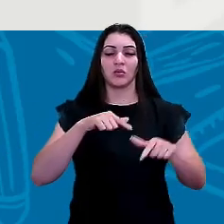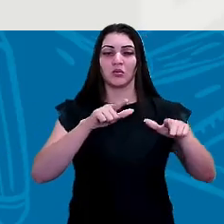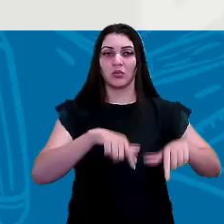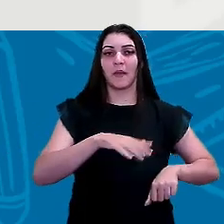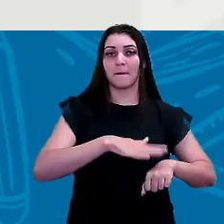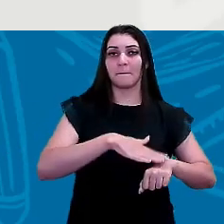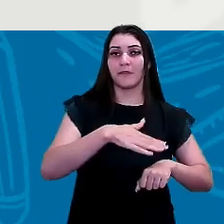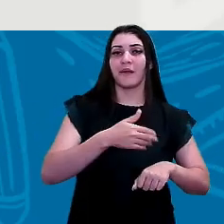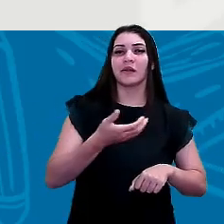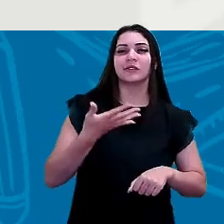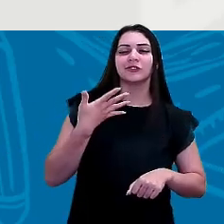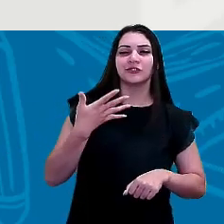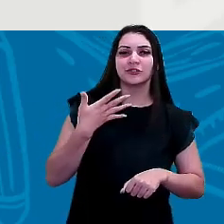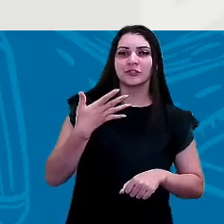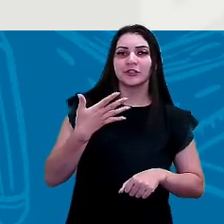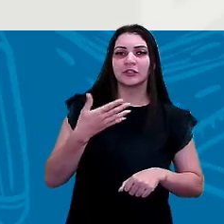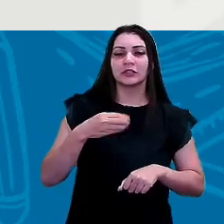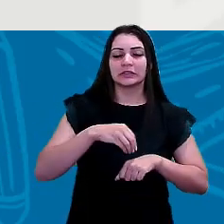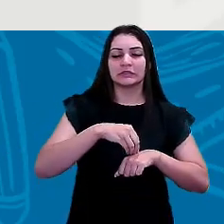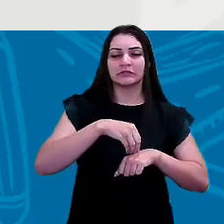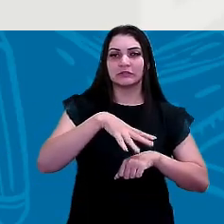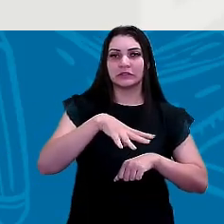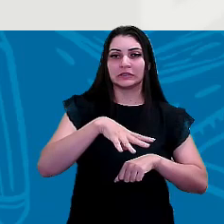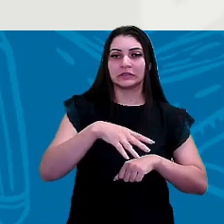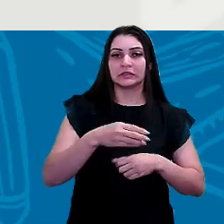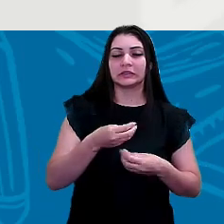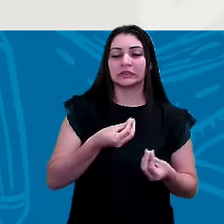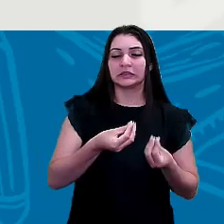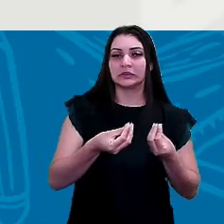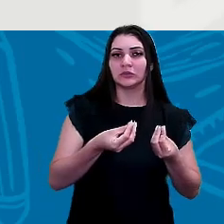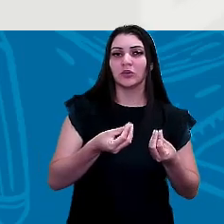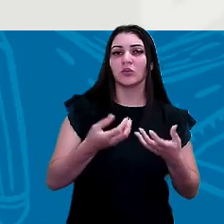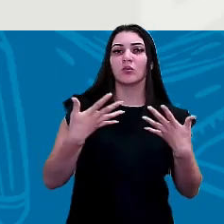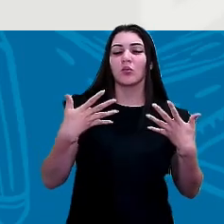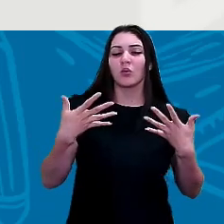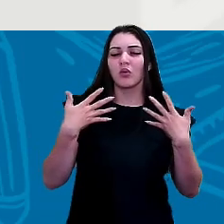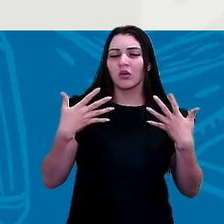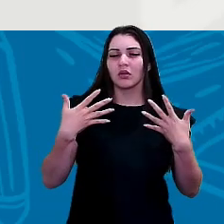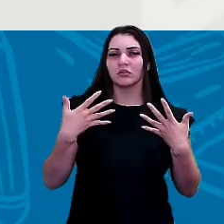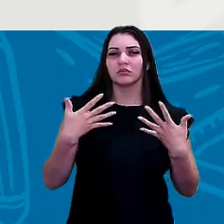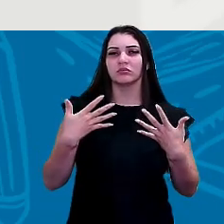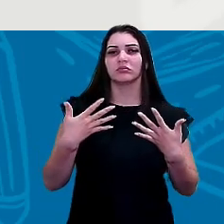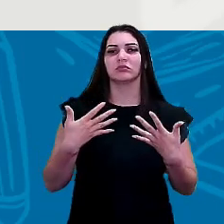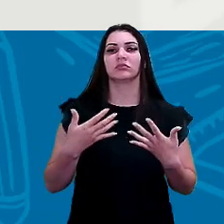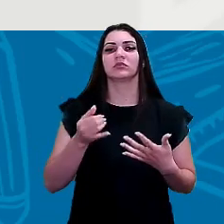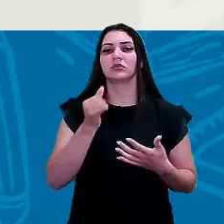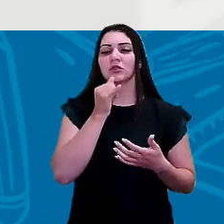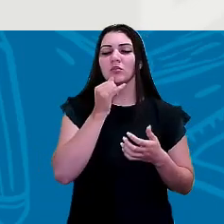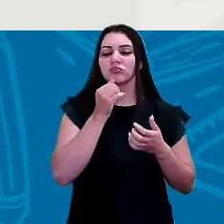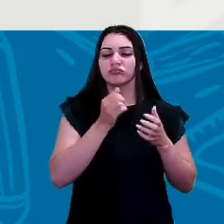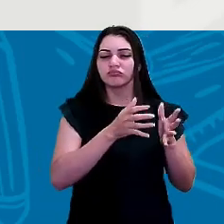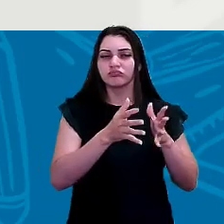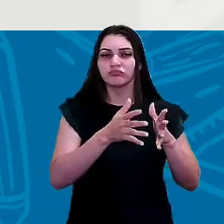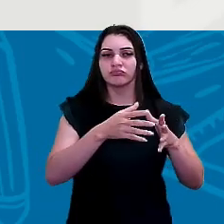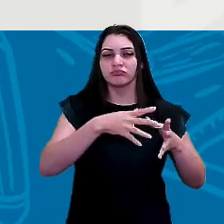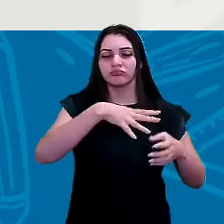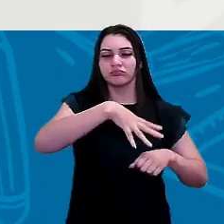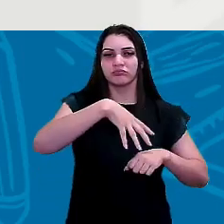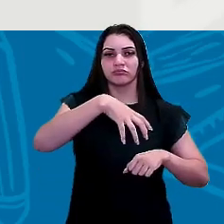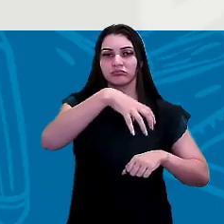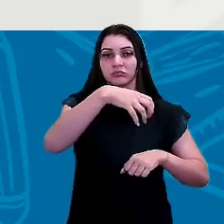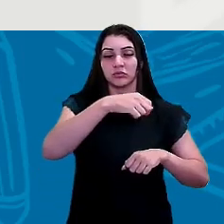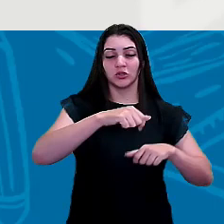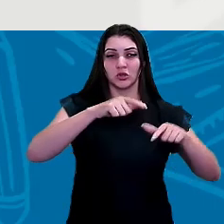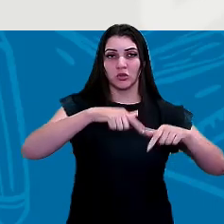ela vai distribuir o calor, né? Ser conduzido através de correntes para as áreas de altas